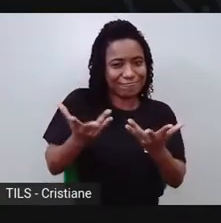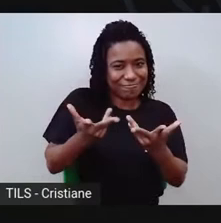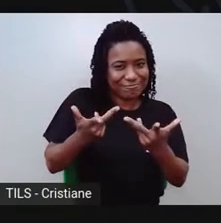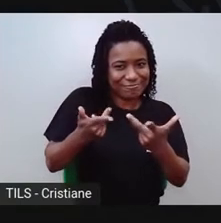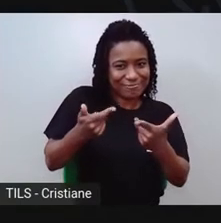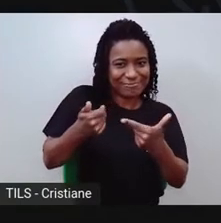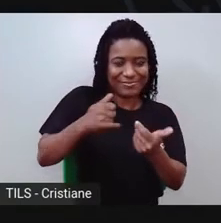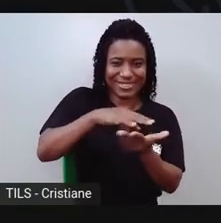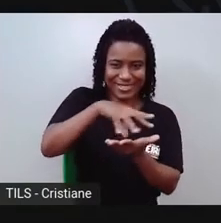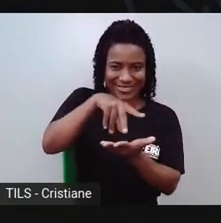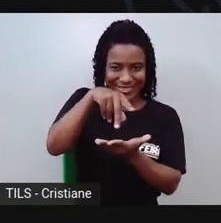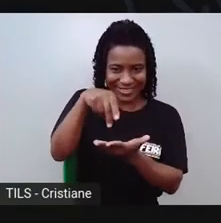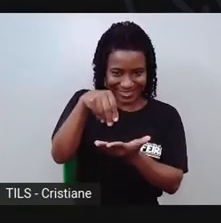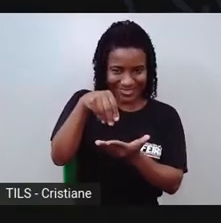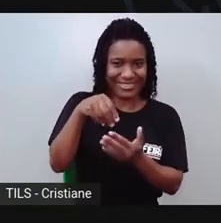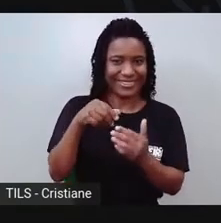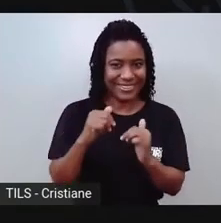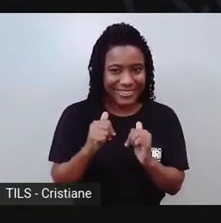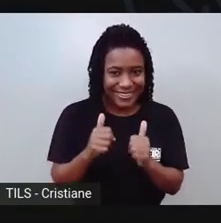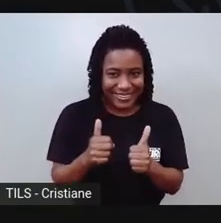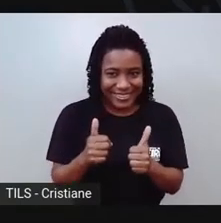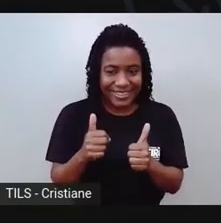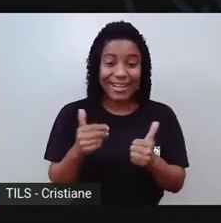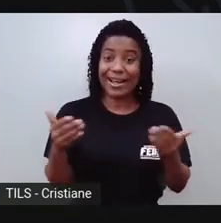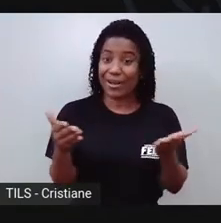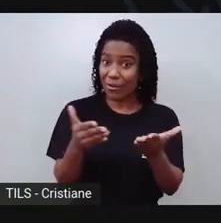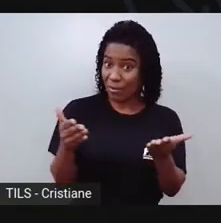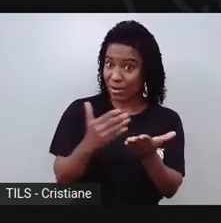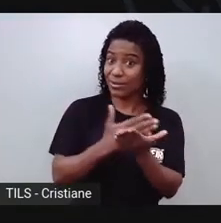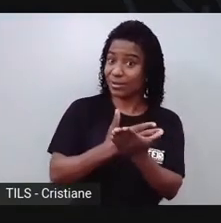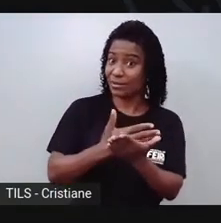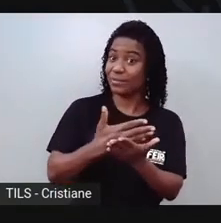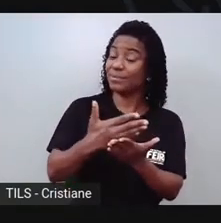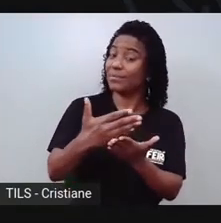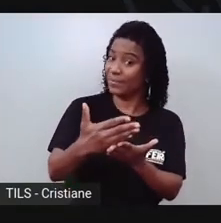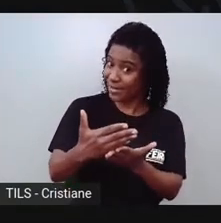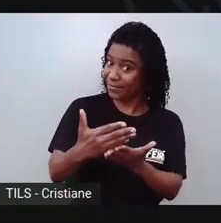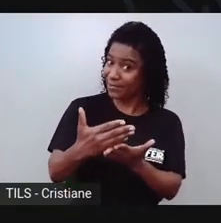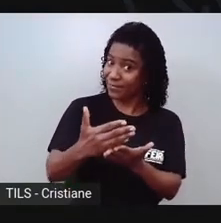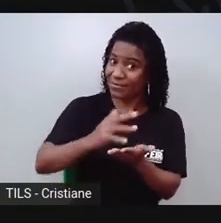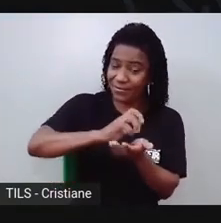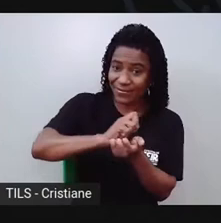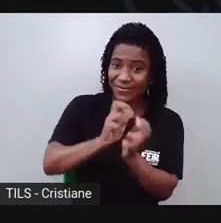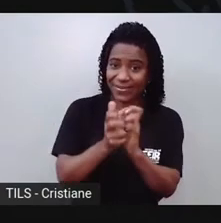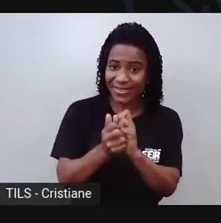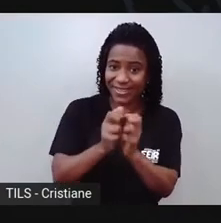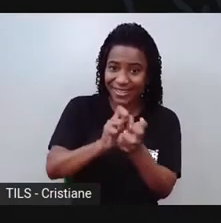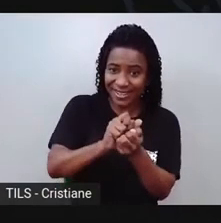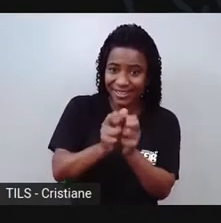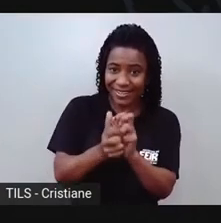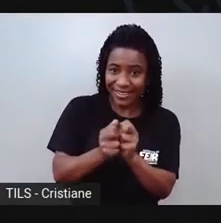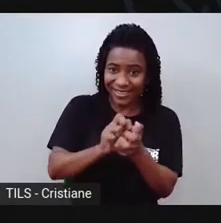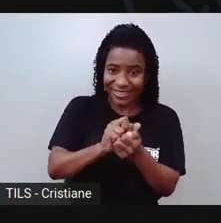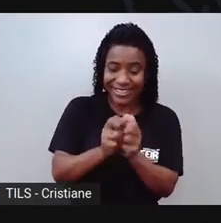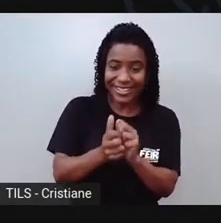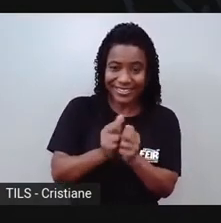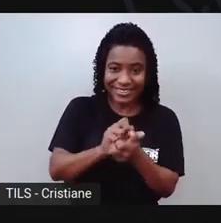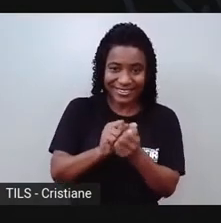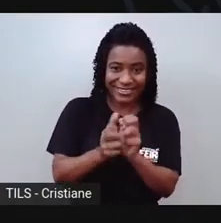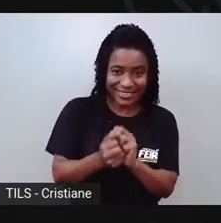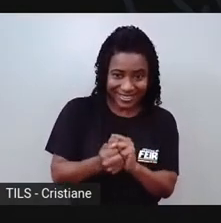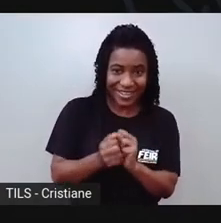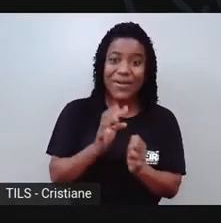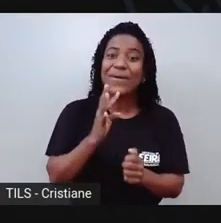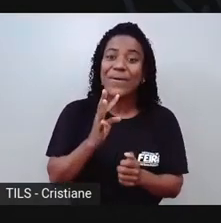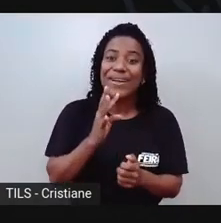a Pro vai começar a falar sobre a Gila. Vocês já conhecem a Gila? Já trabalhou com a Gila na sua